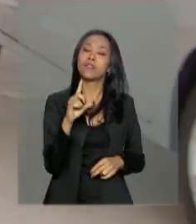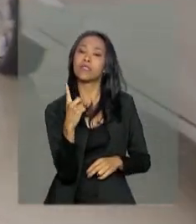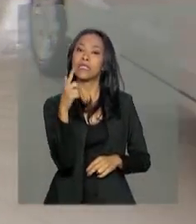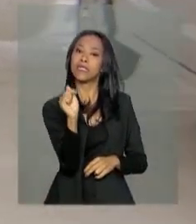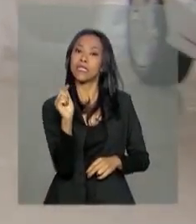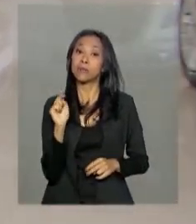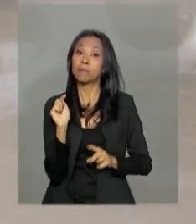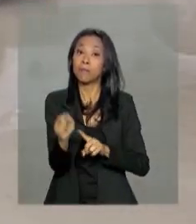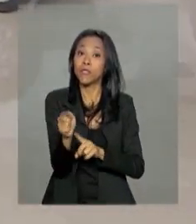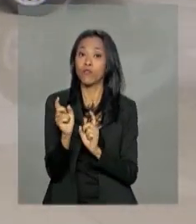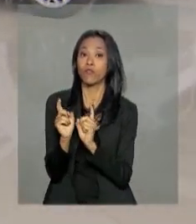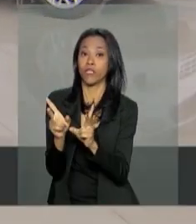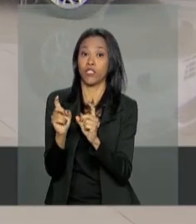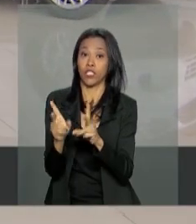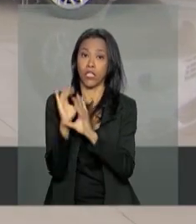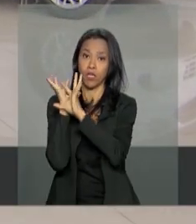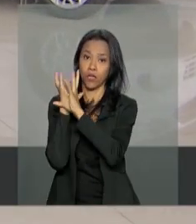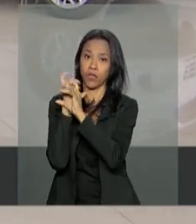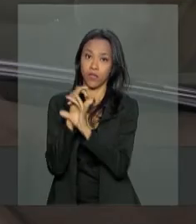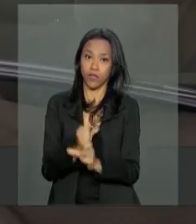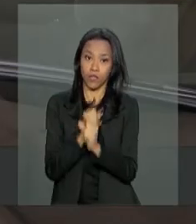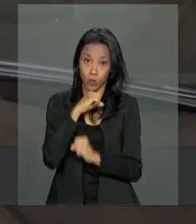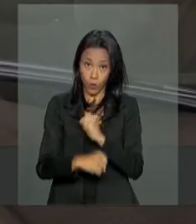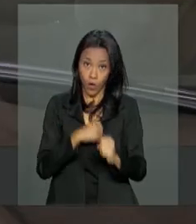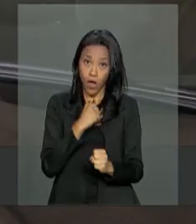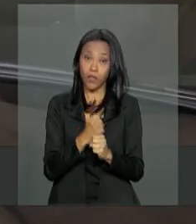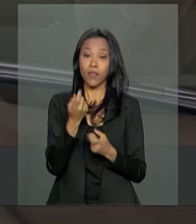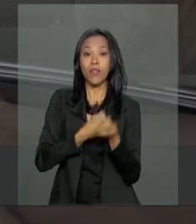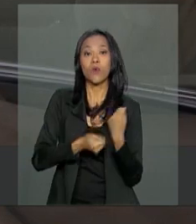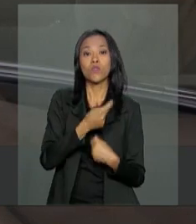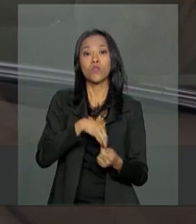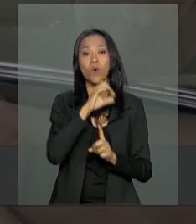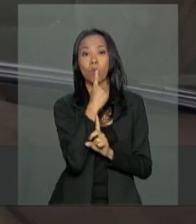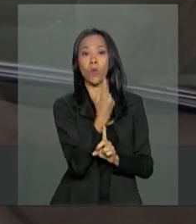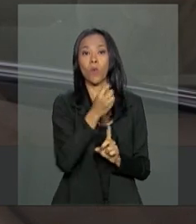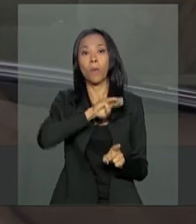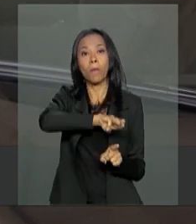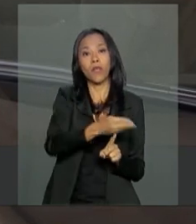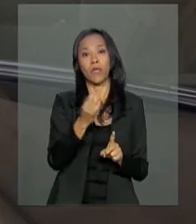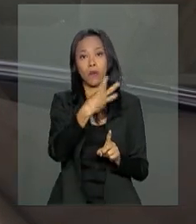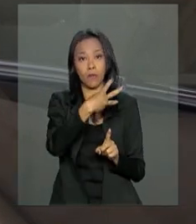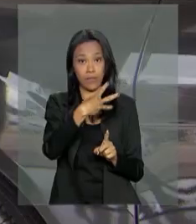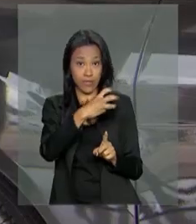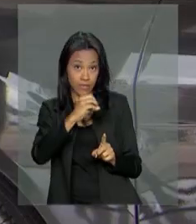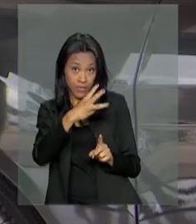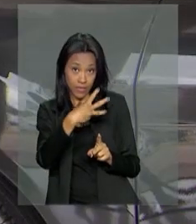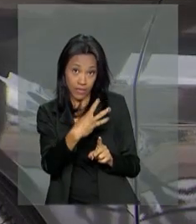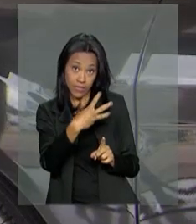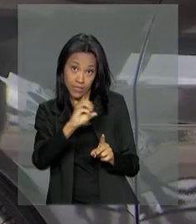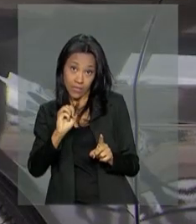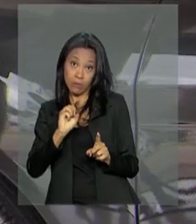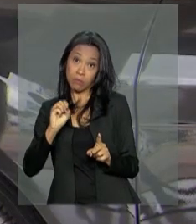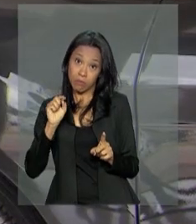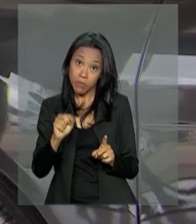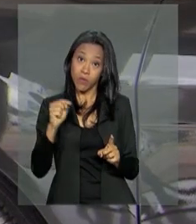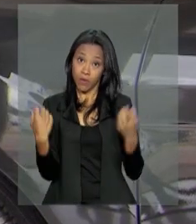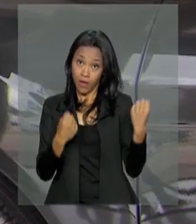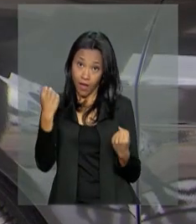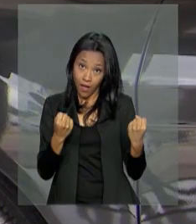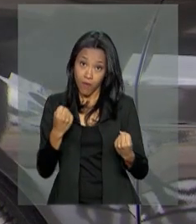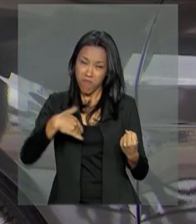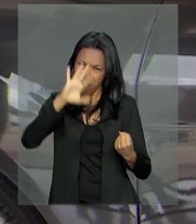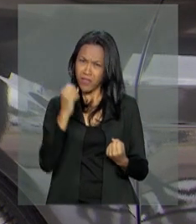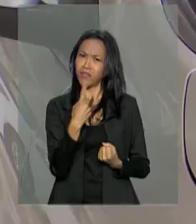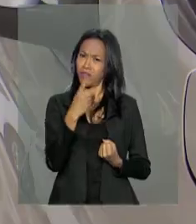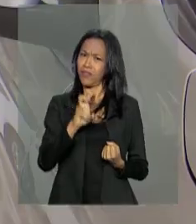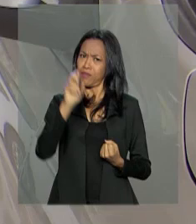vendidas. No acumulado do ano, o setor negociou 1,3 milhão de veículos, uma alta de quase 15%. Os dados